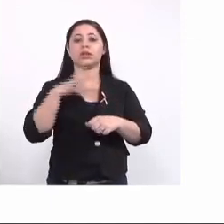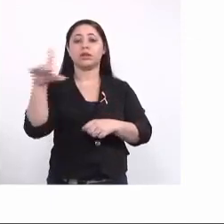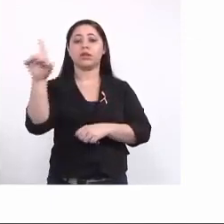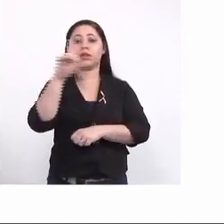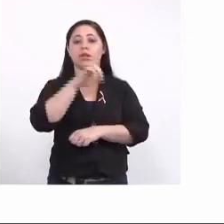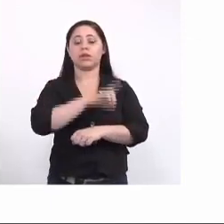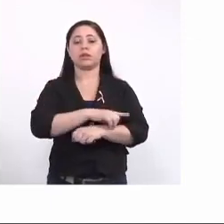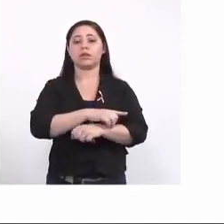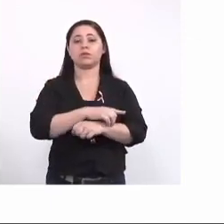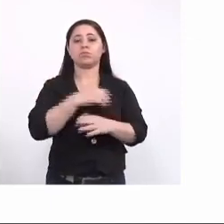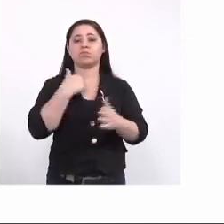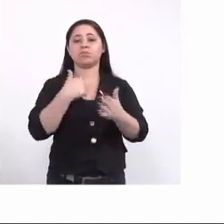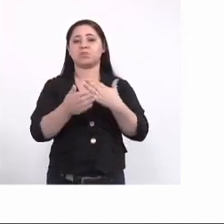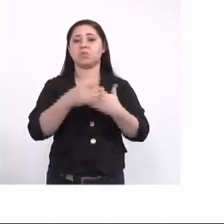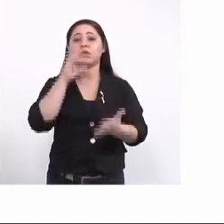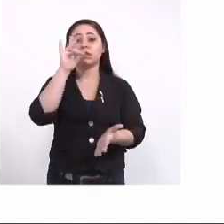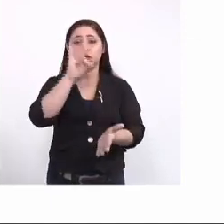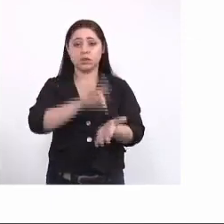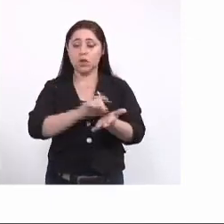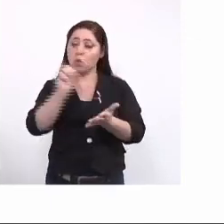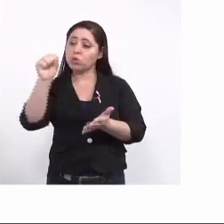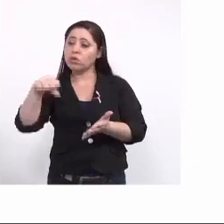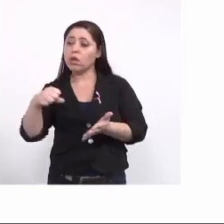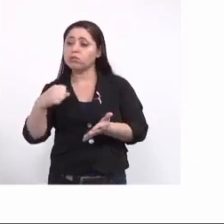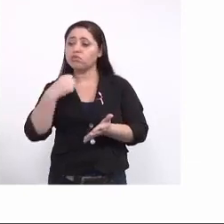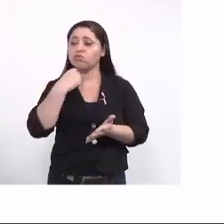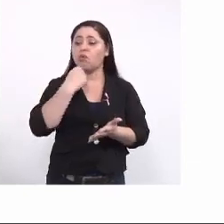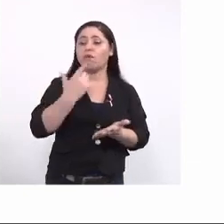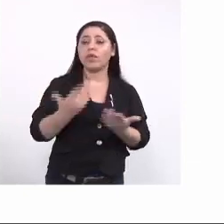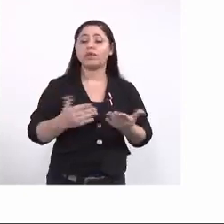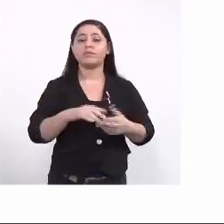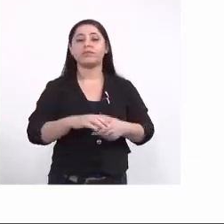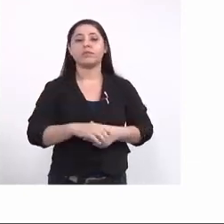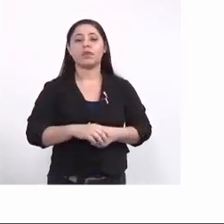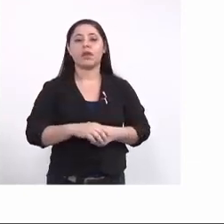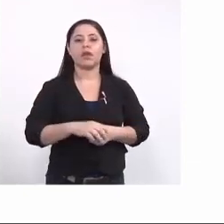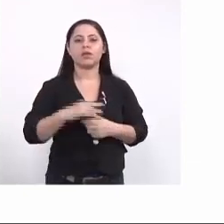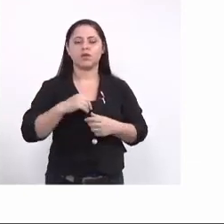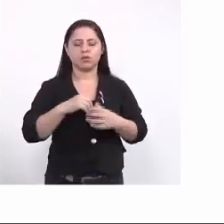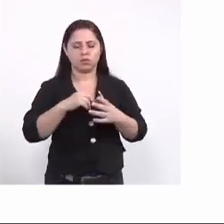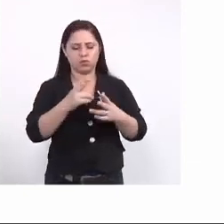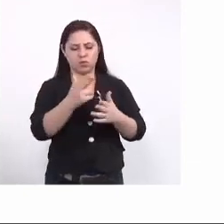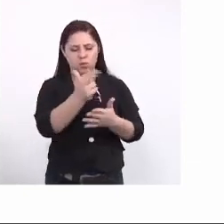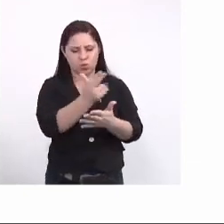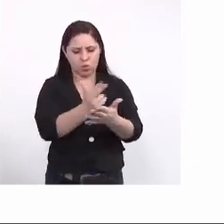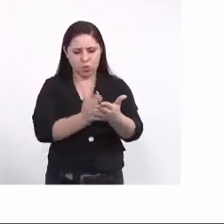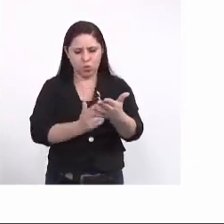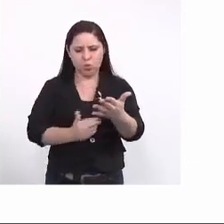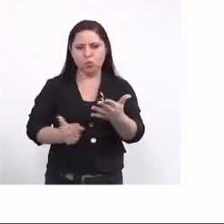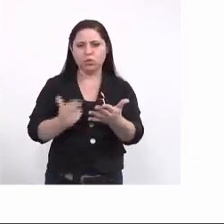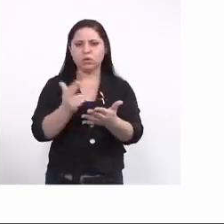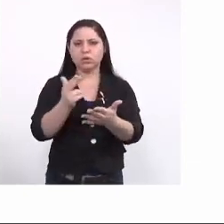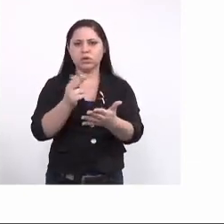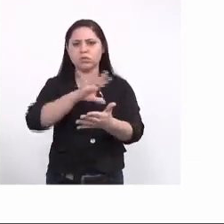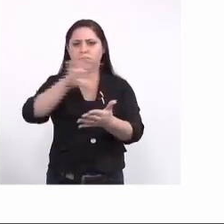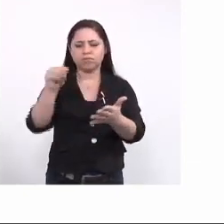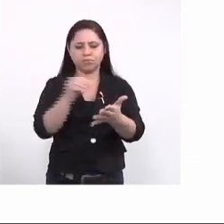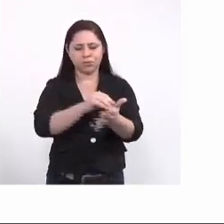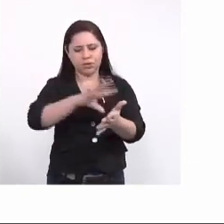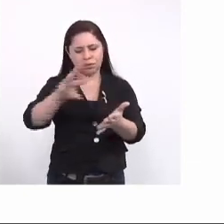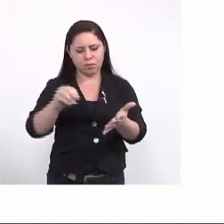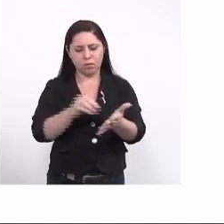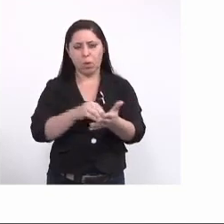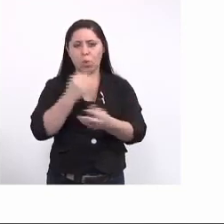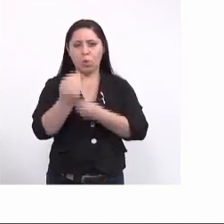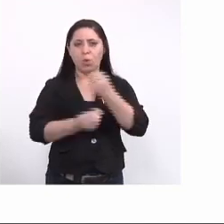Dengue seja comprovado ou não e eles colocam as incidências no mapa de calor